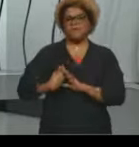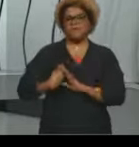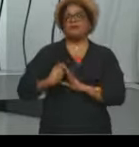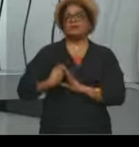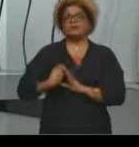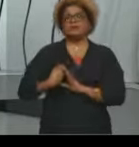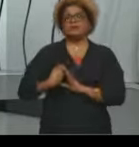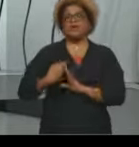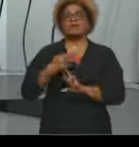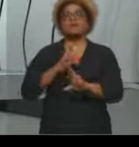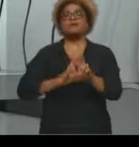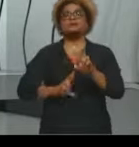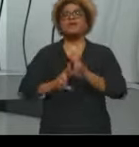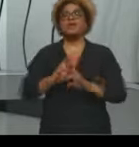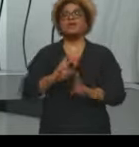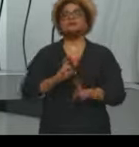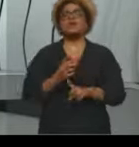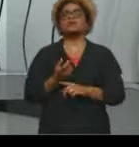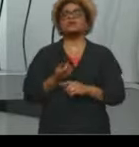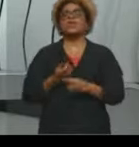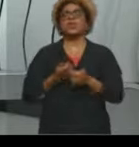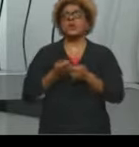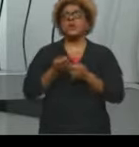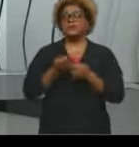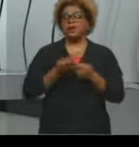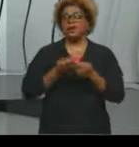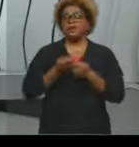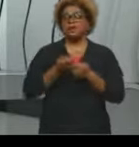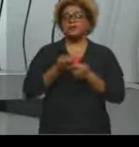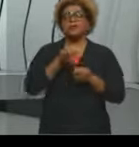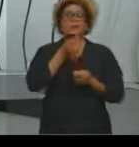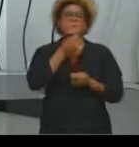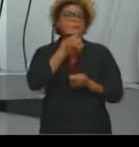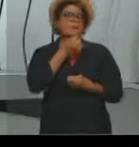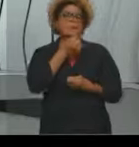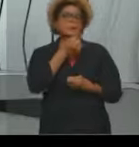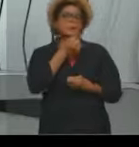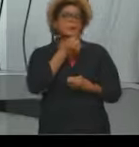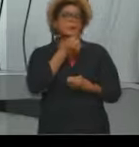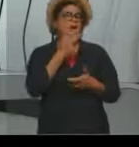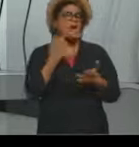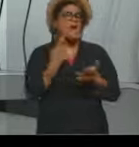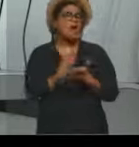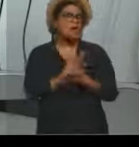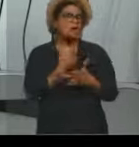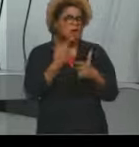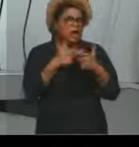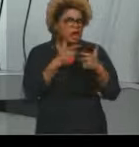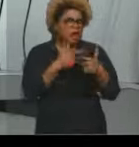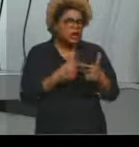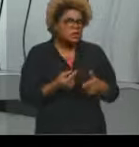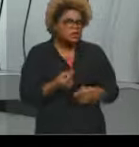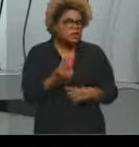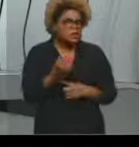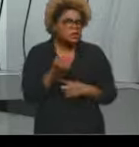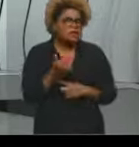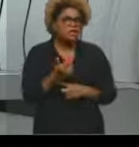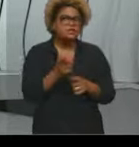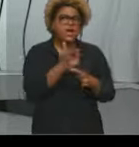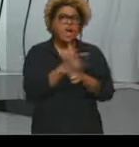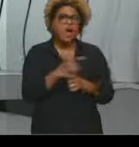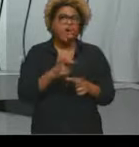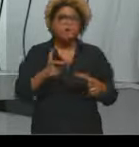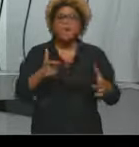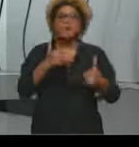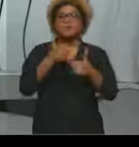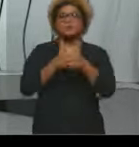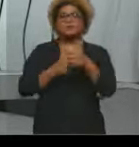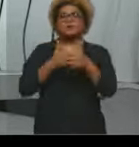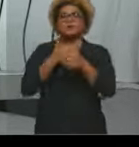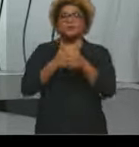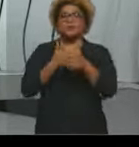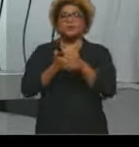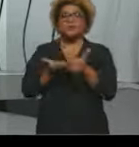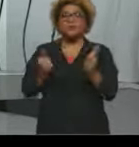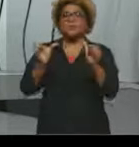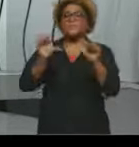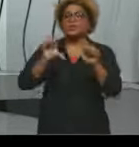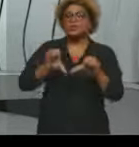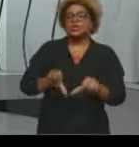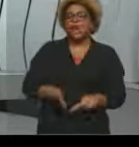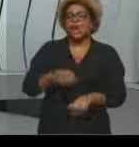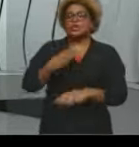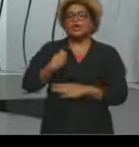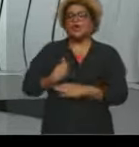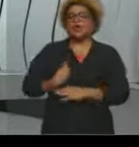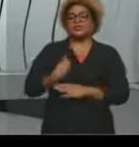crise, por exemplo, em que há aí aumento do desemprego, né, uma piora das condições de vida, menor acesso aos bens